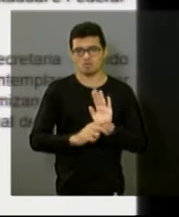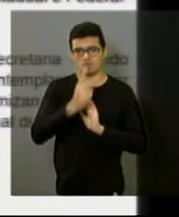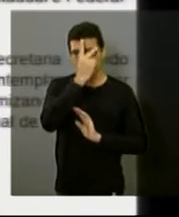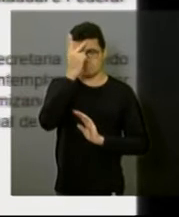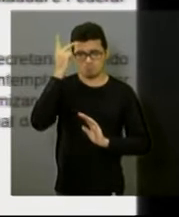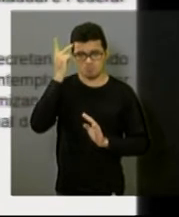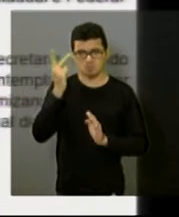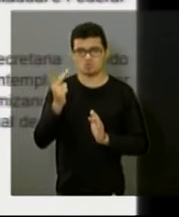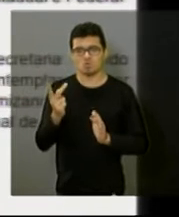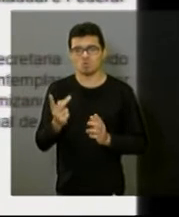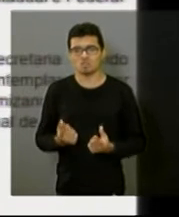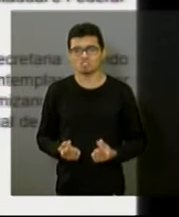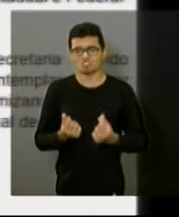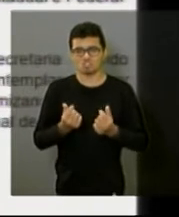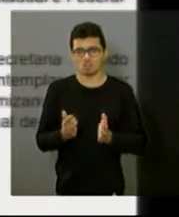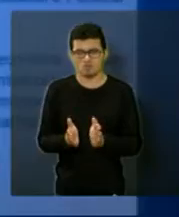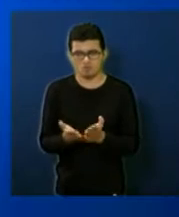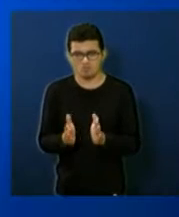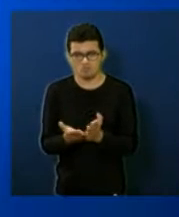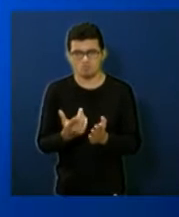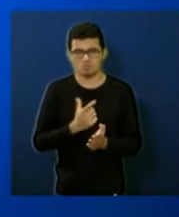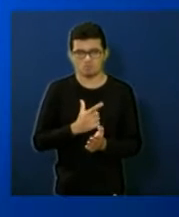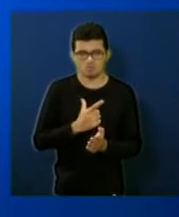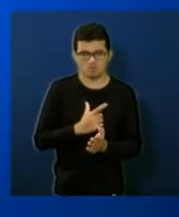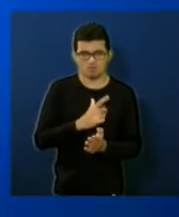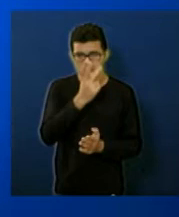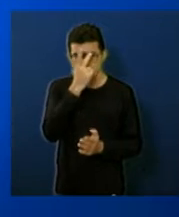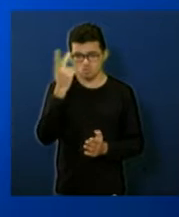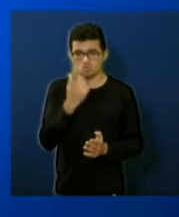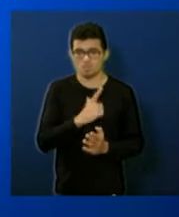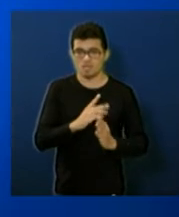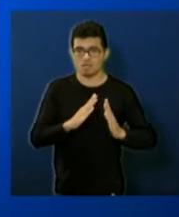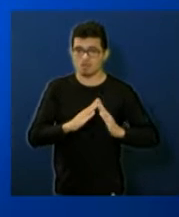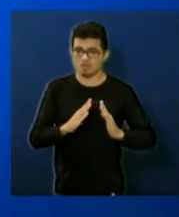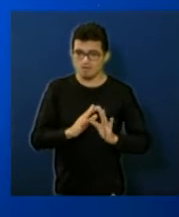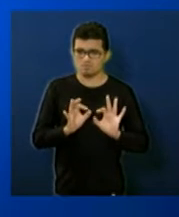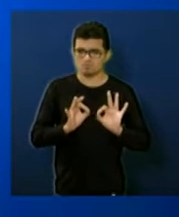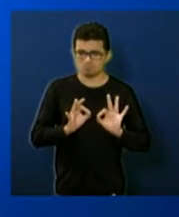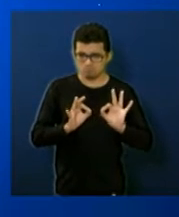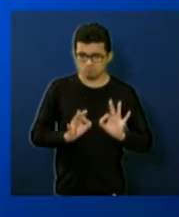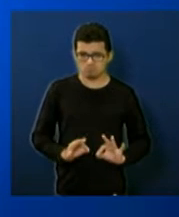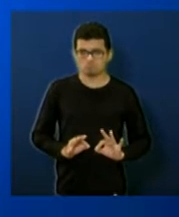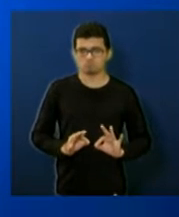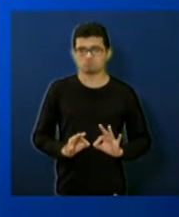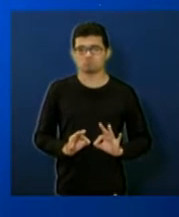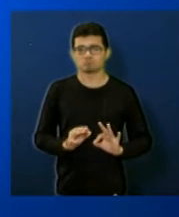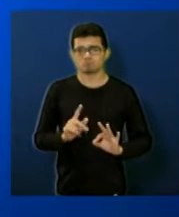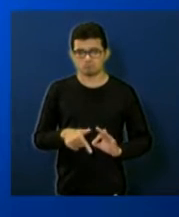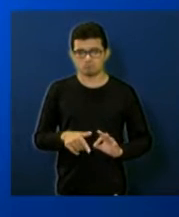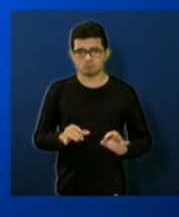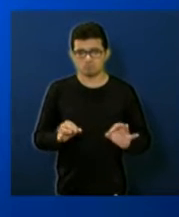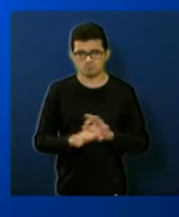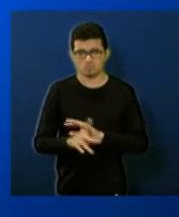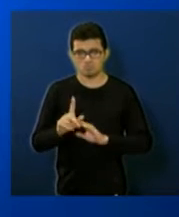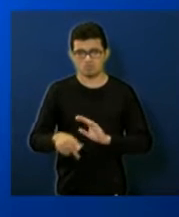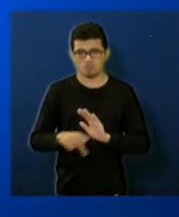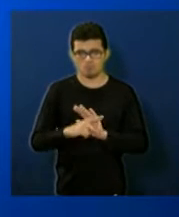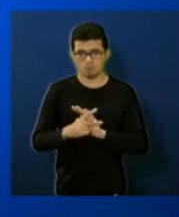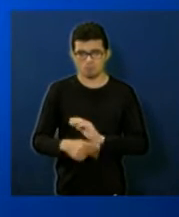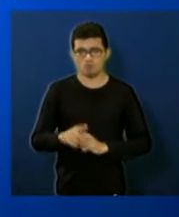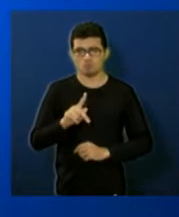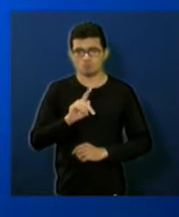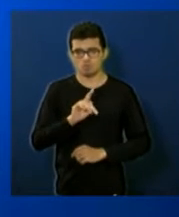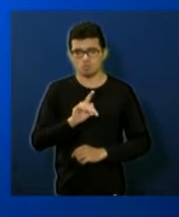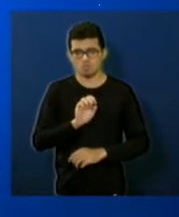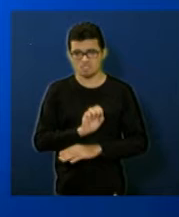melhores condições e qualidade de vida com moradia digna através de programas habitacionais ofertados pelas esferas municipal,